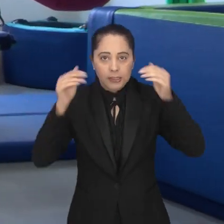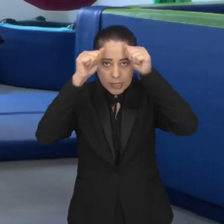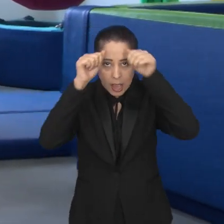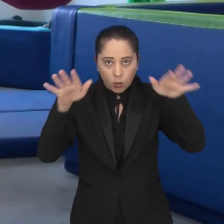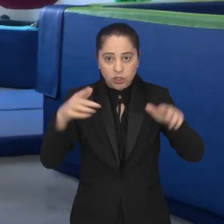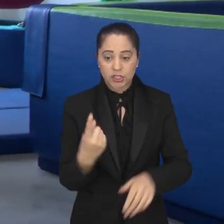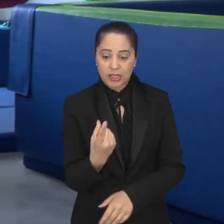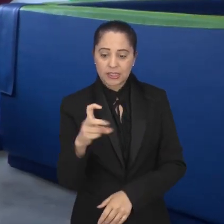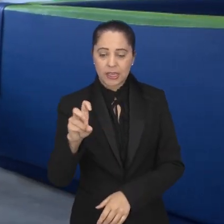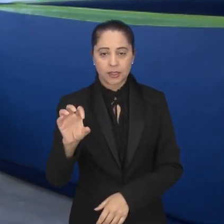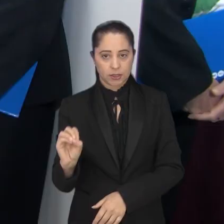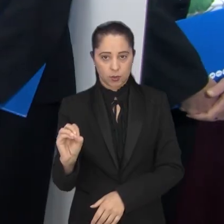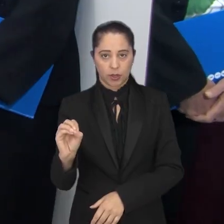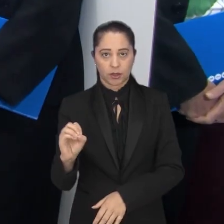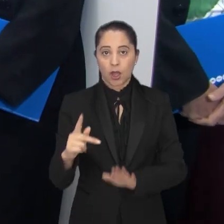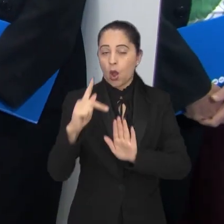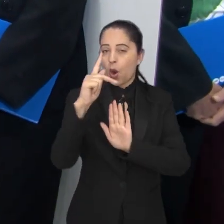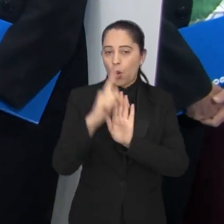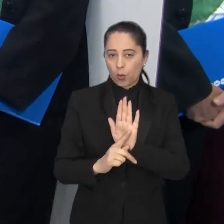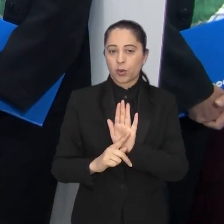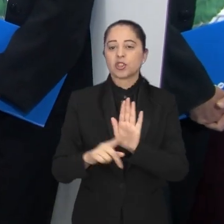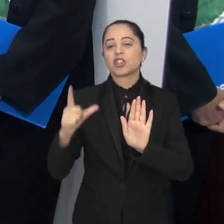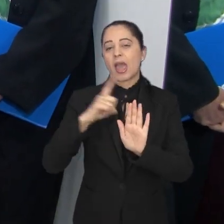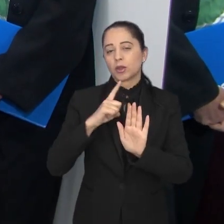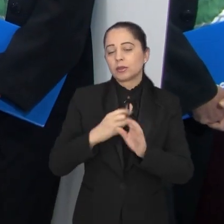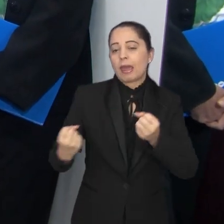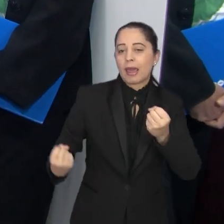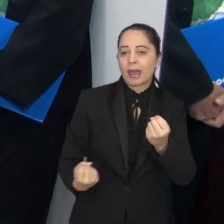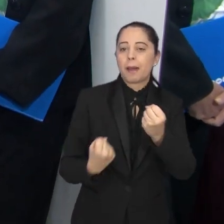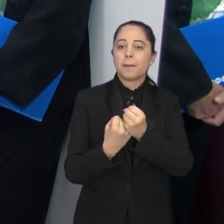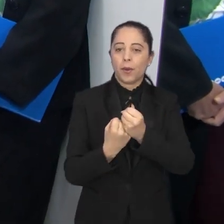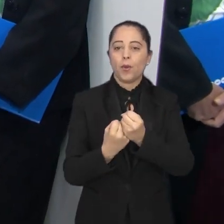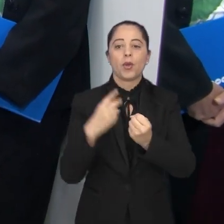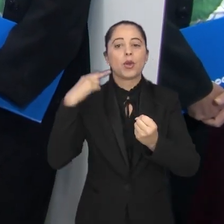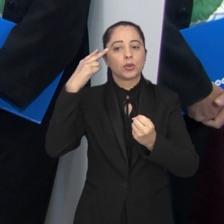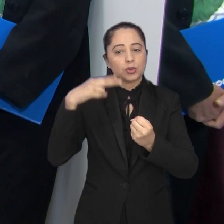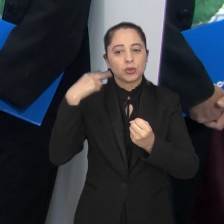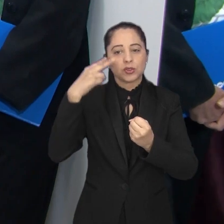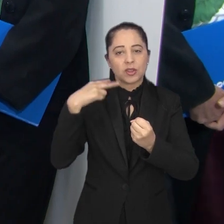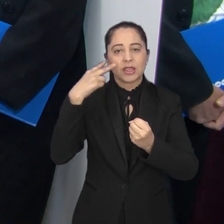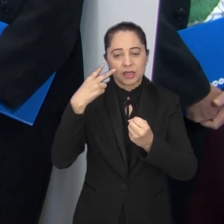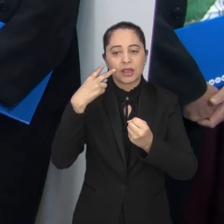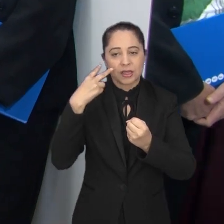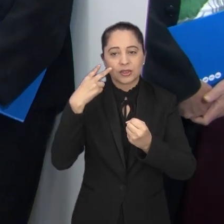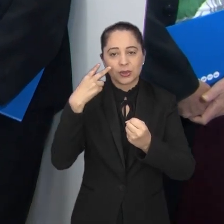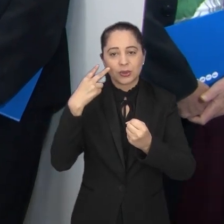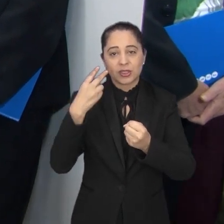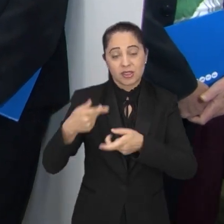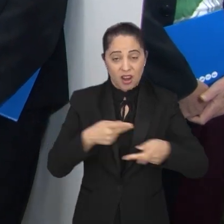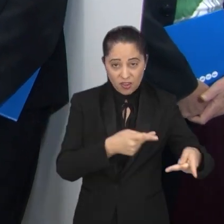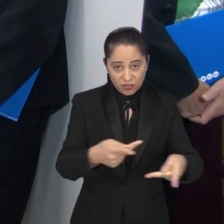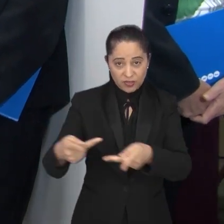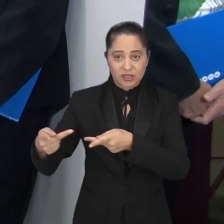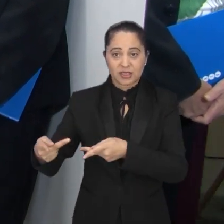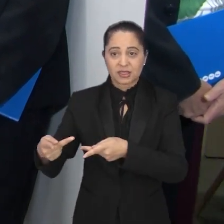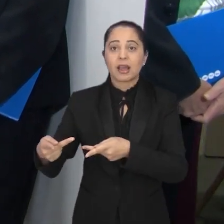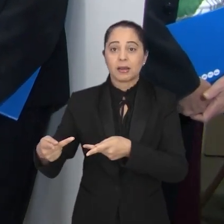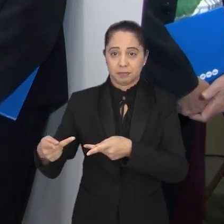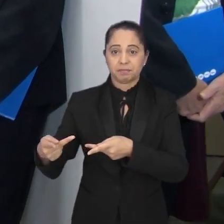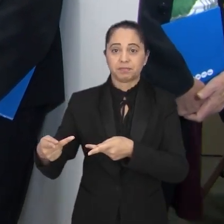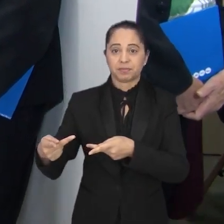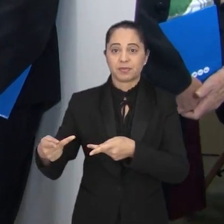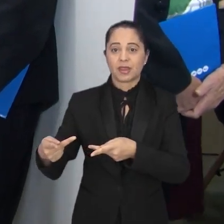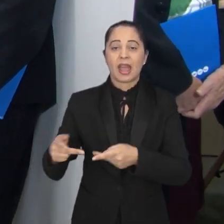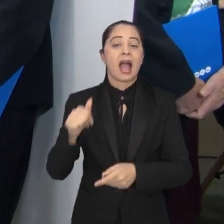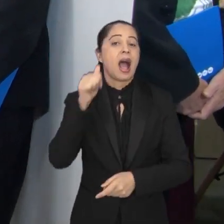atividades inclusivas. O projeto recebeu o apoio dos vereadores da Frente Parlamentar do Autismo, que visitaram a nova sede.